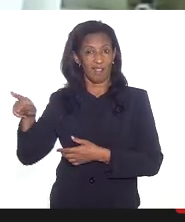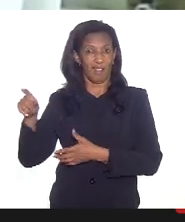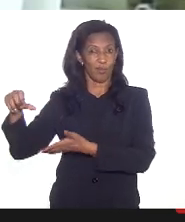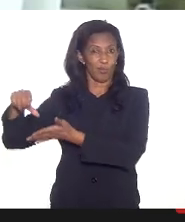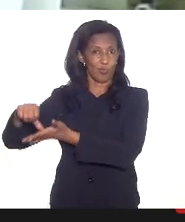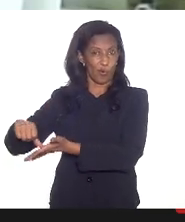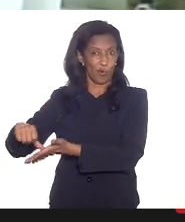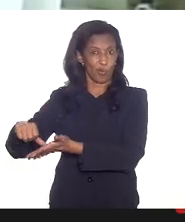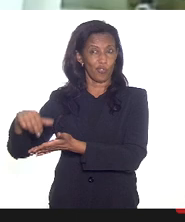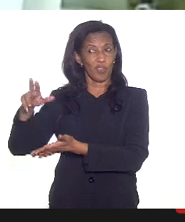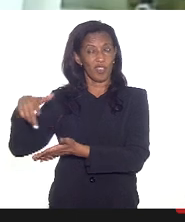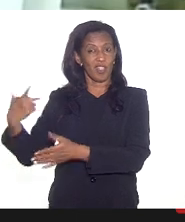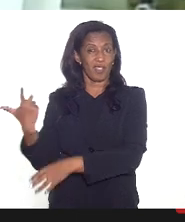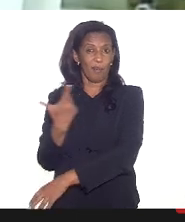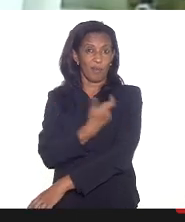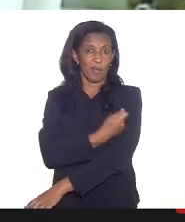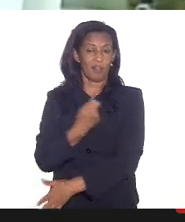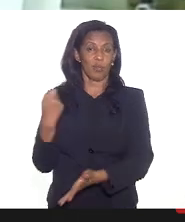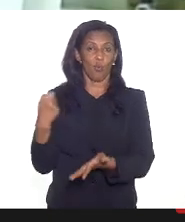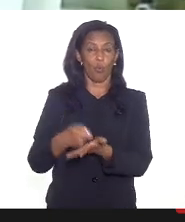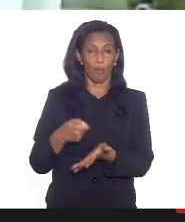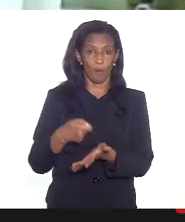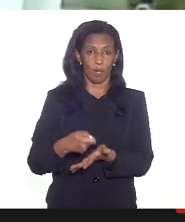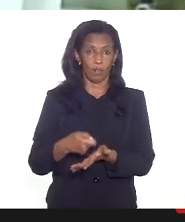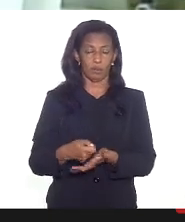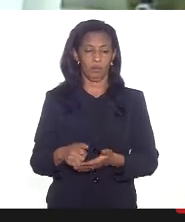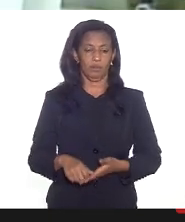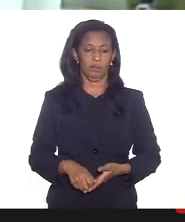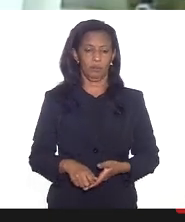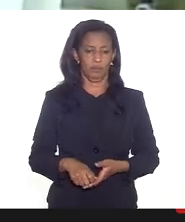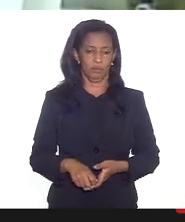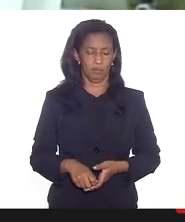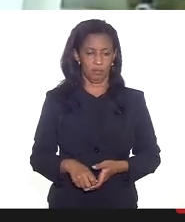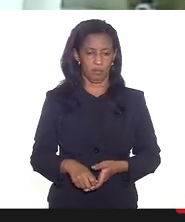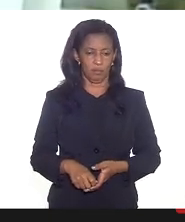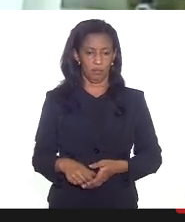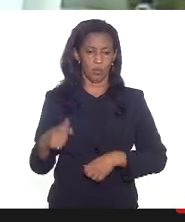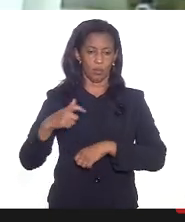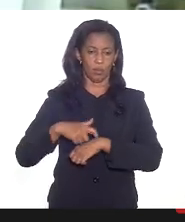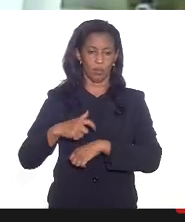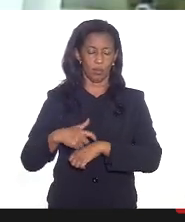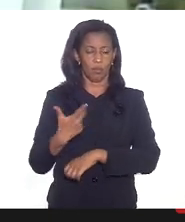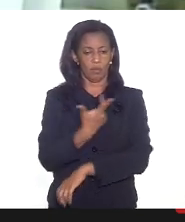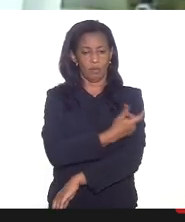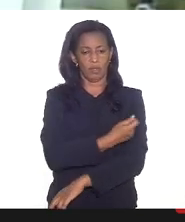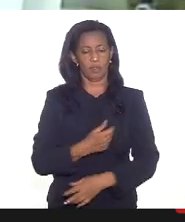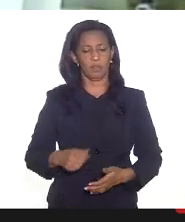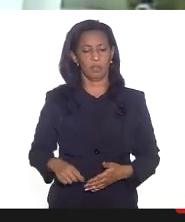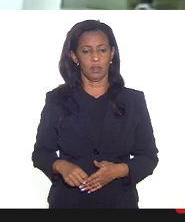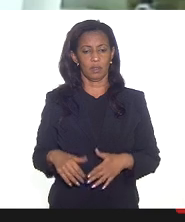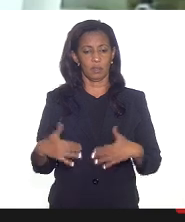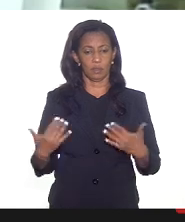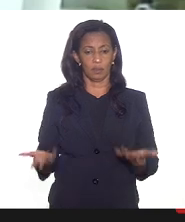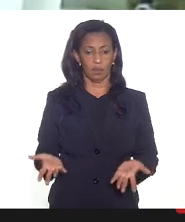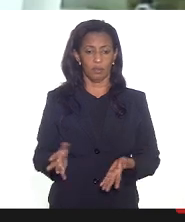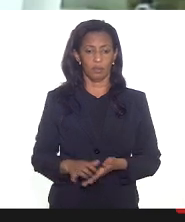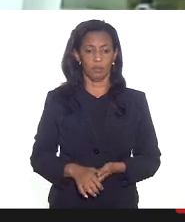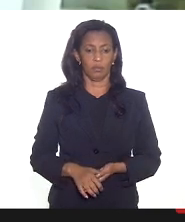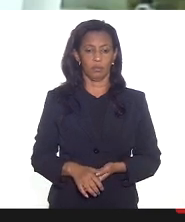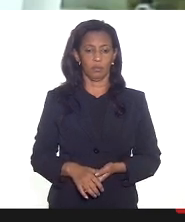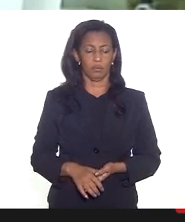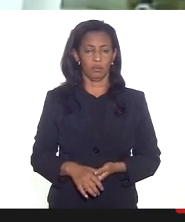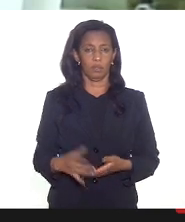em quem está de fato cobrando isso no momento da vacinação então é